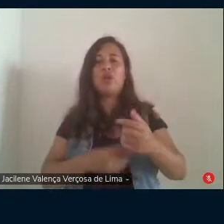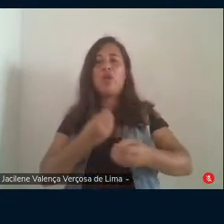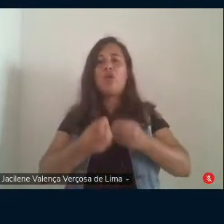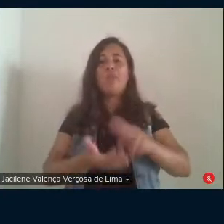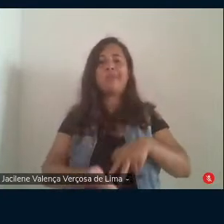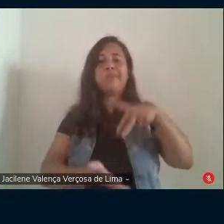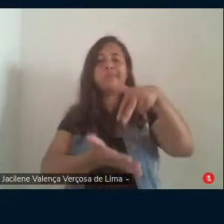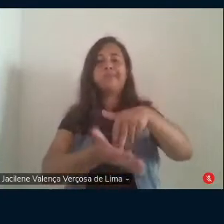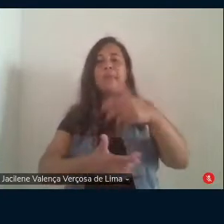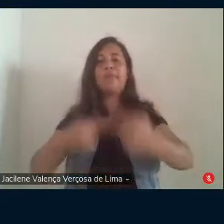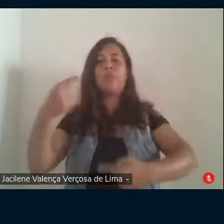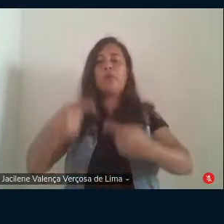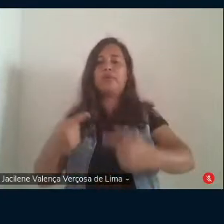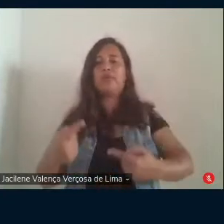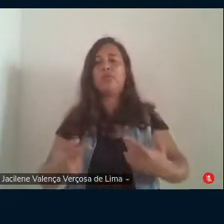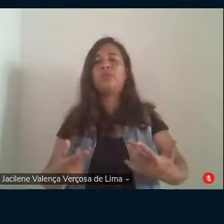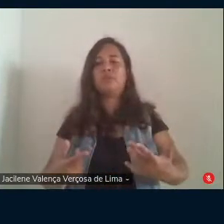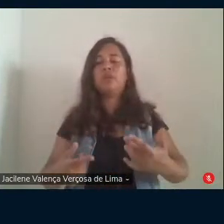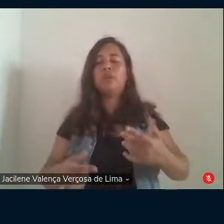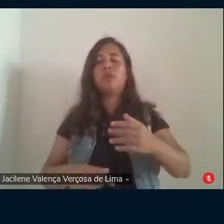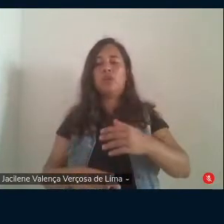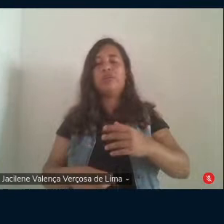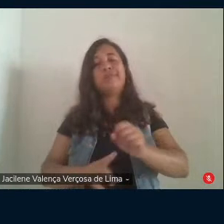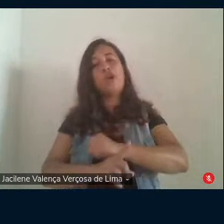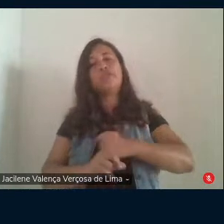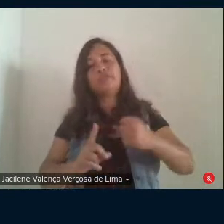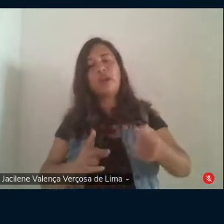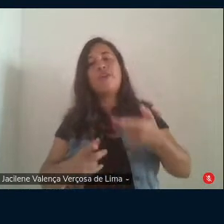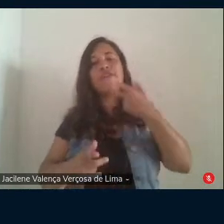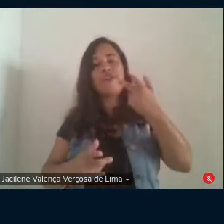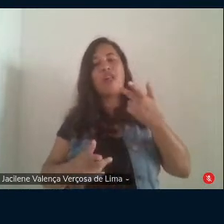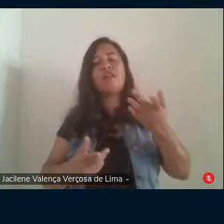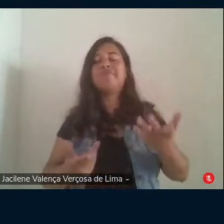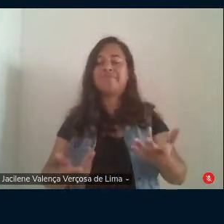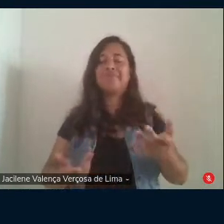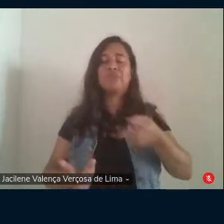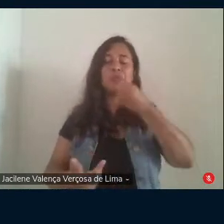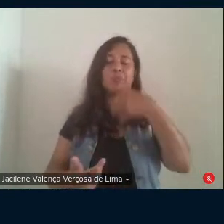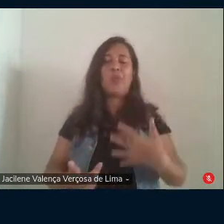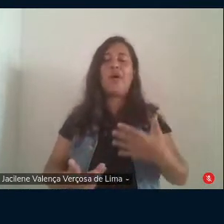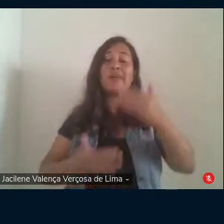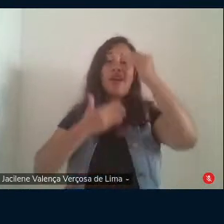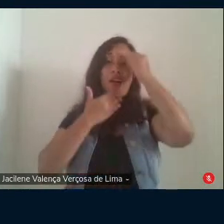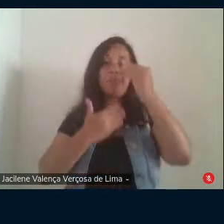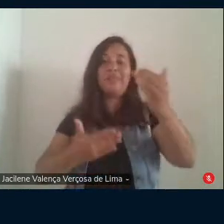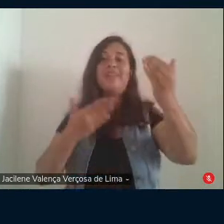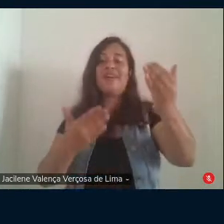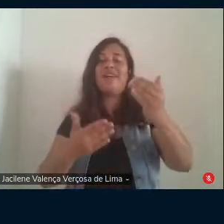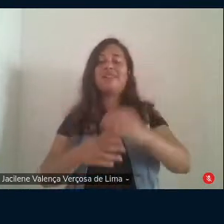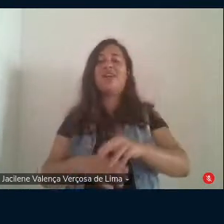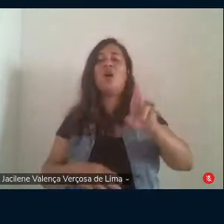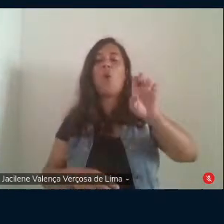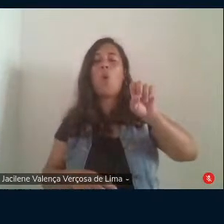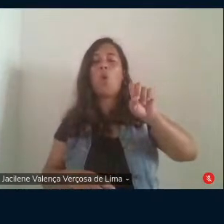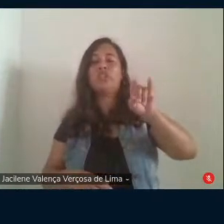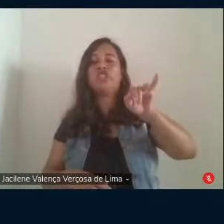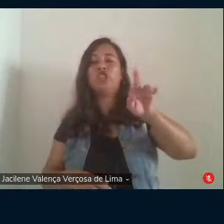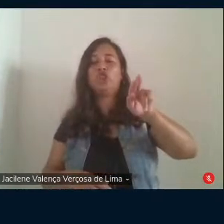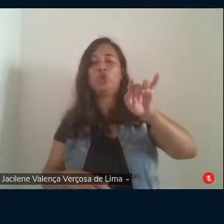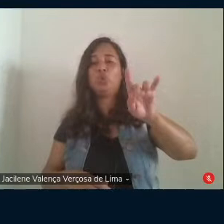político e social falas super pertinentes muito obrigada o Rodrigo Guedes por sua